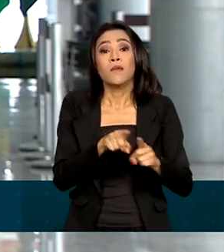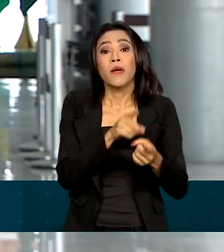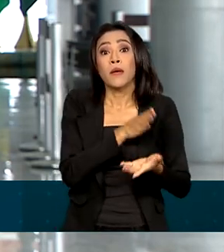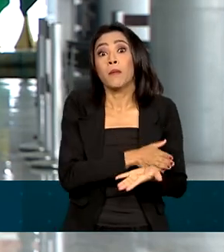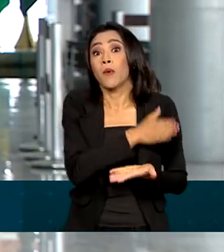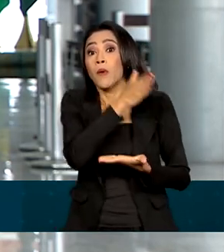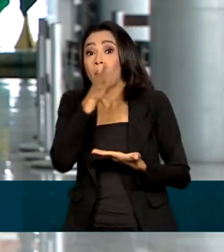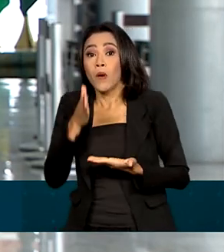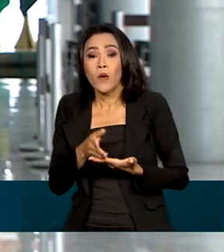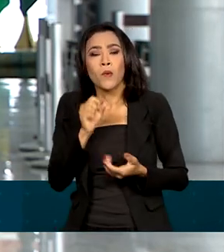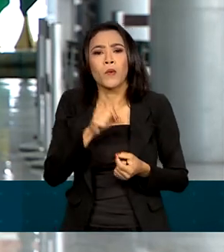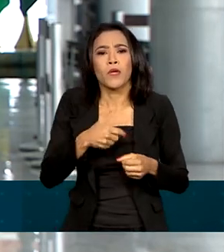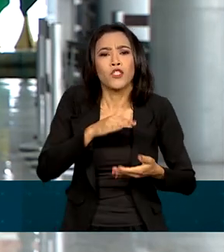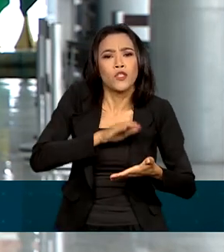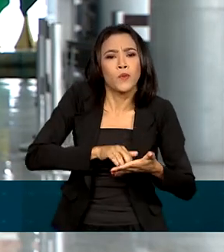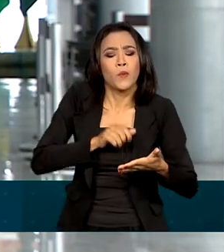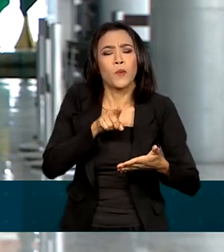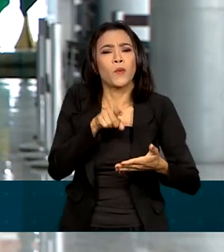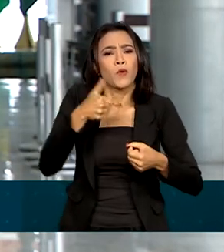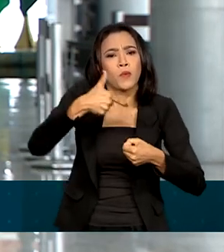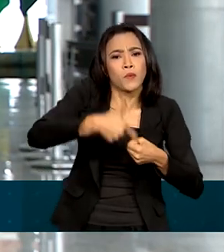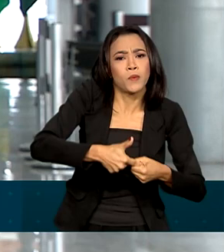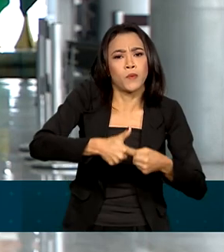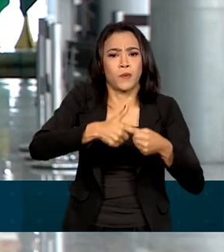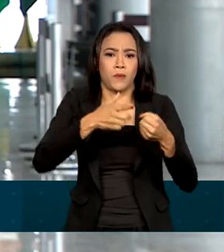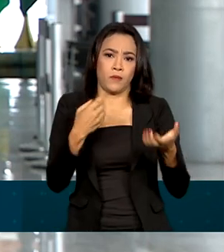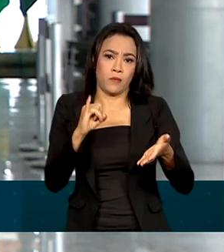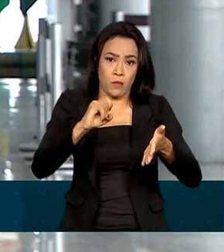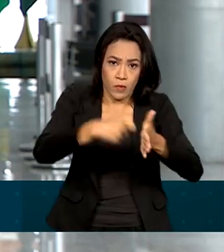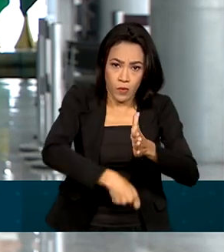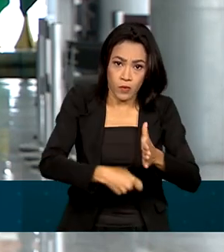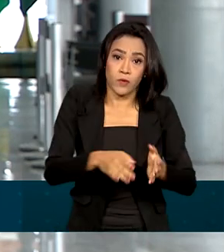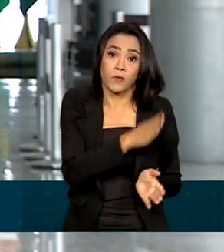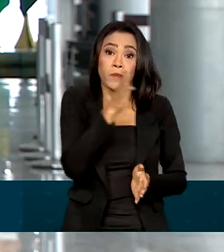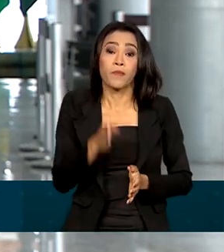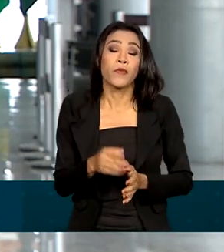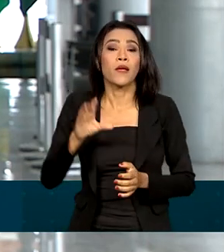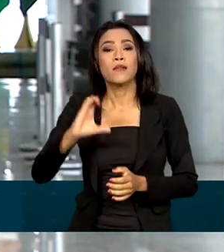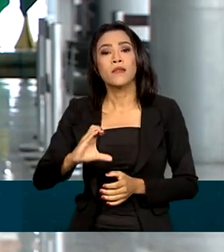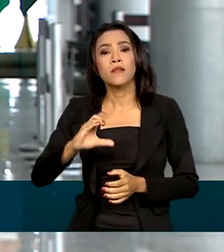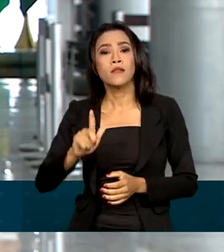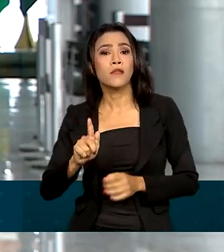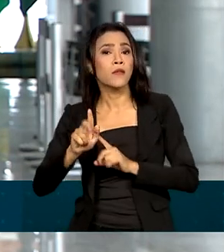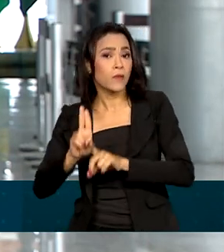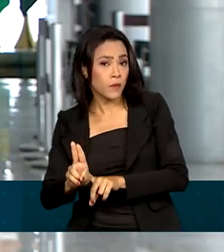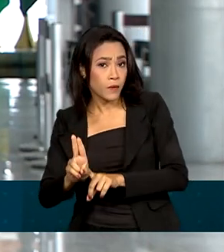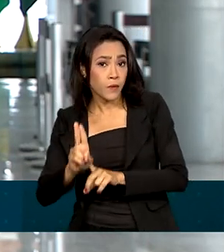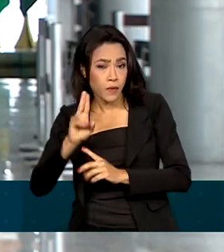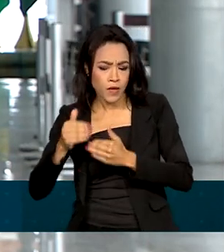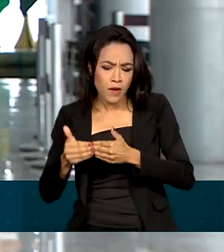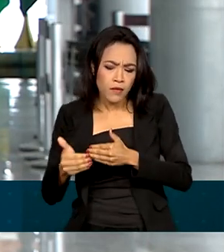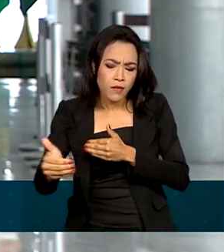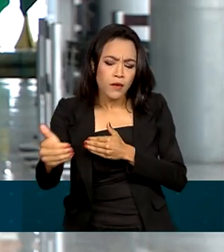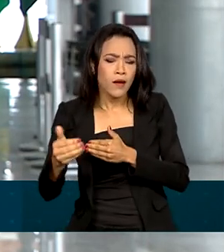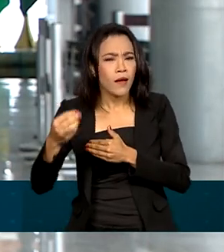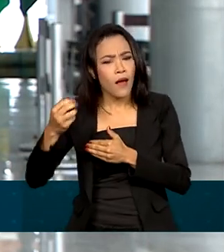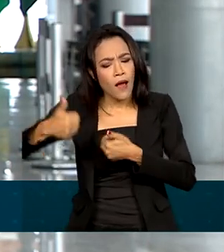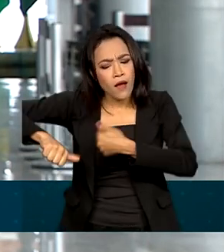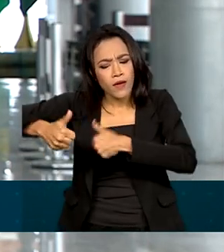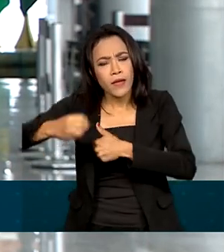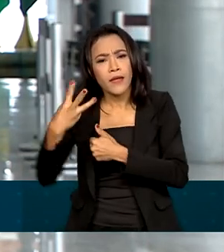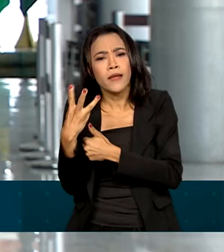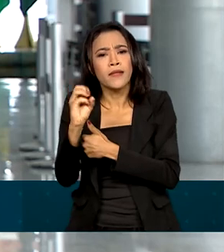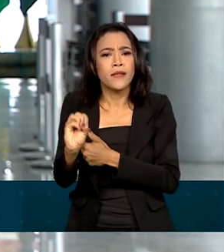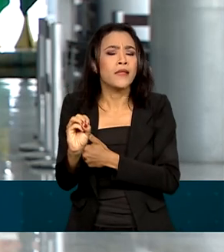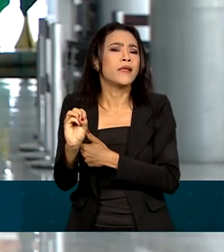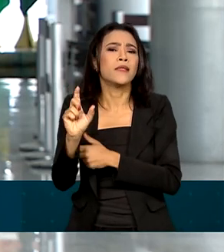desoneração dos combustíveis. E ainda, o que determina que a Controladoria Geral da União reavalie em 30 dias as decisões que colocaram